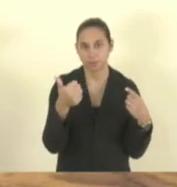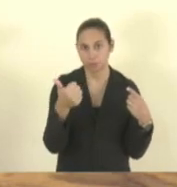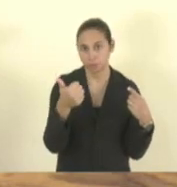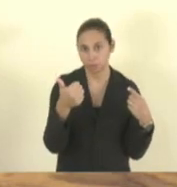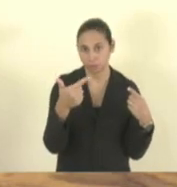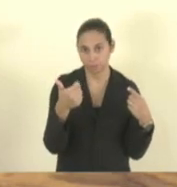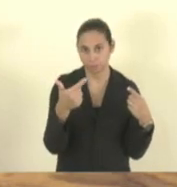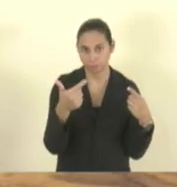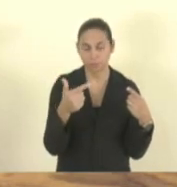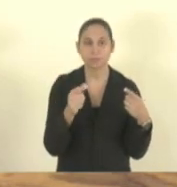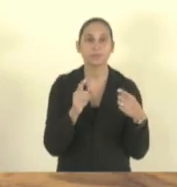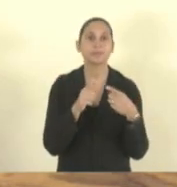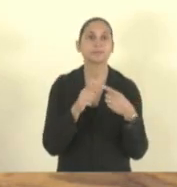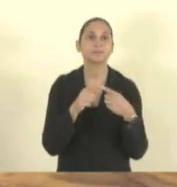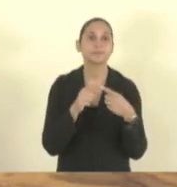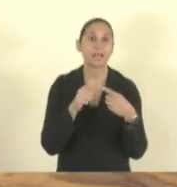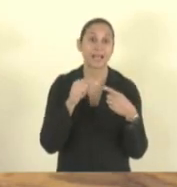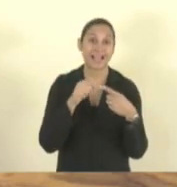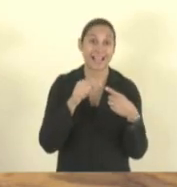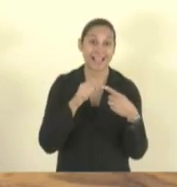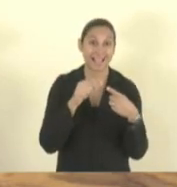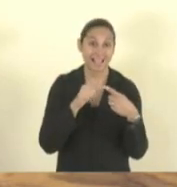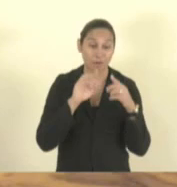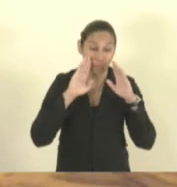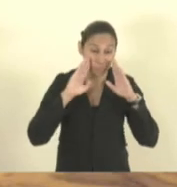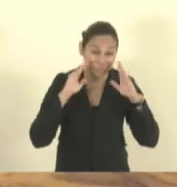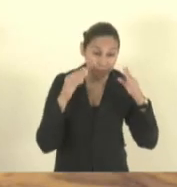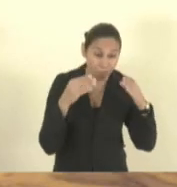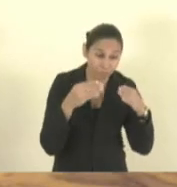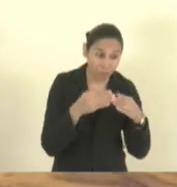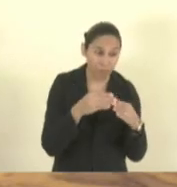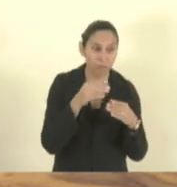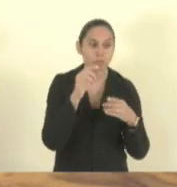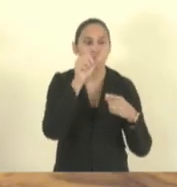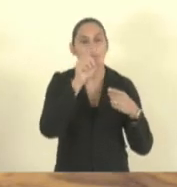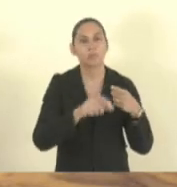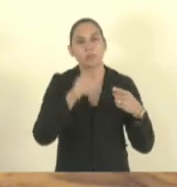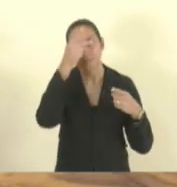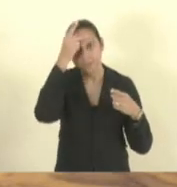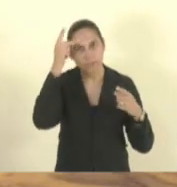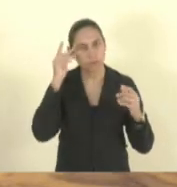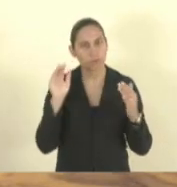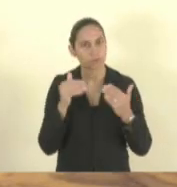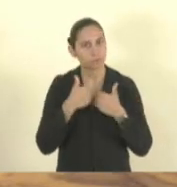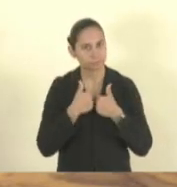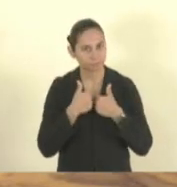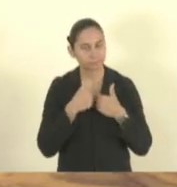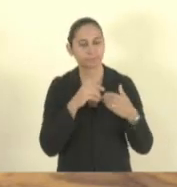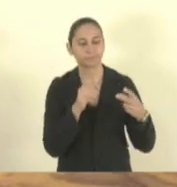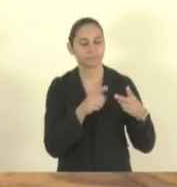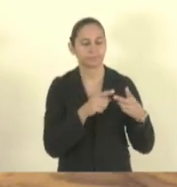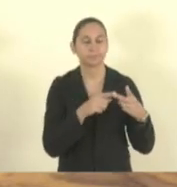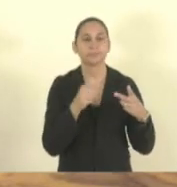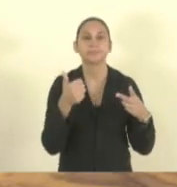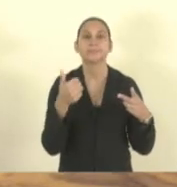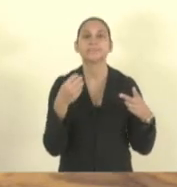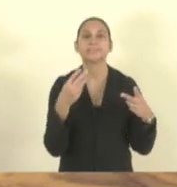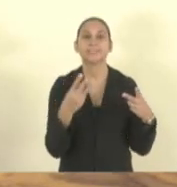que é a Berenice Piana, que é específica para a pessoa com transtorno do autismo e a 13